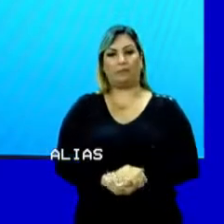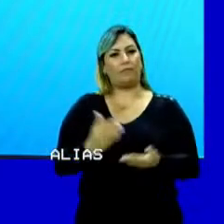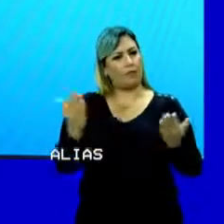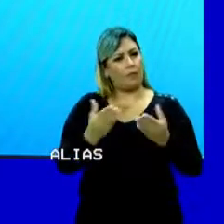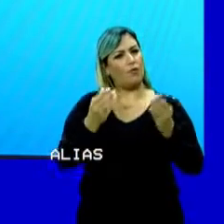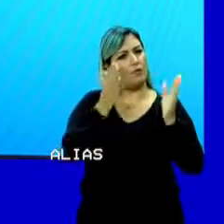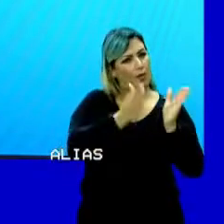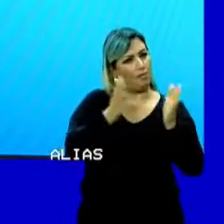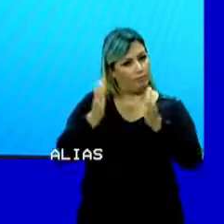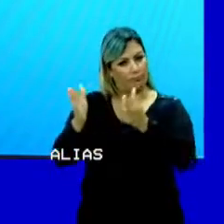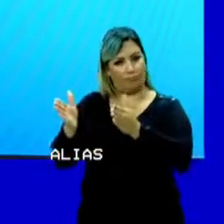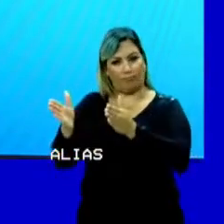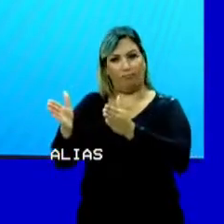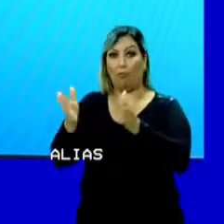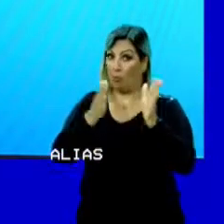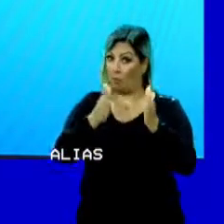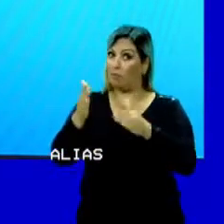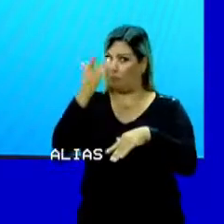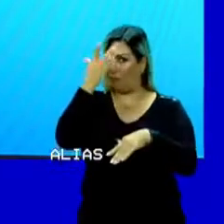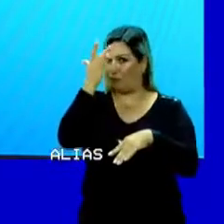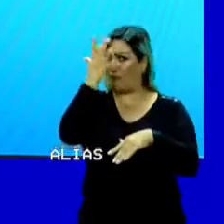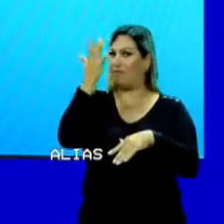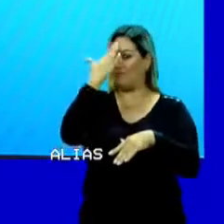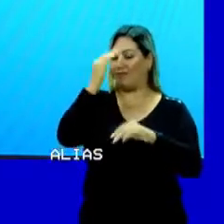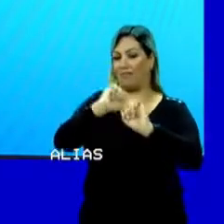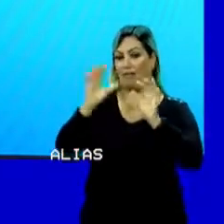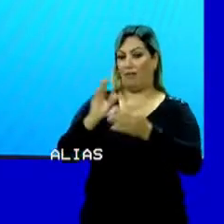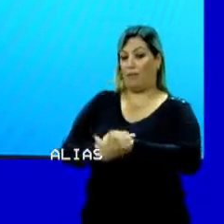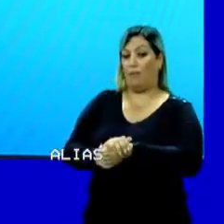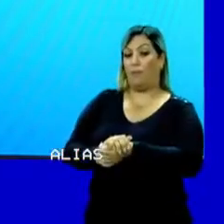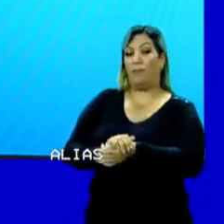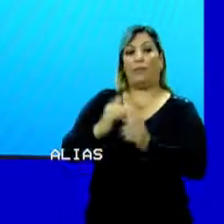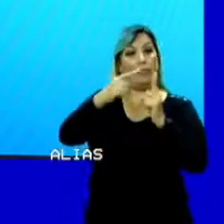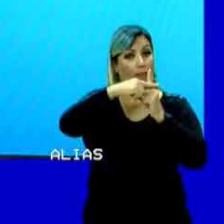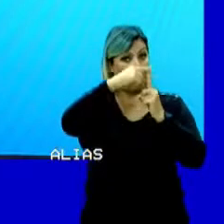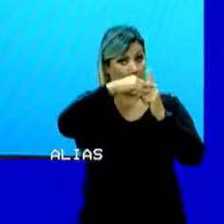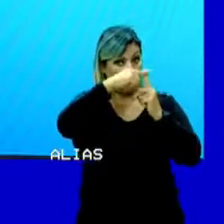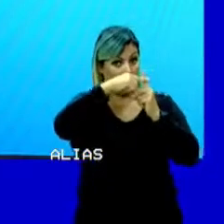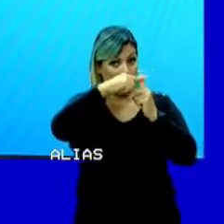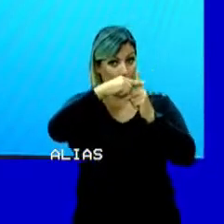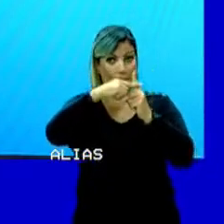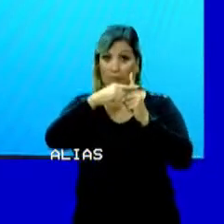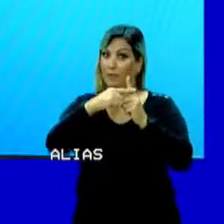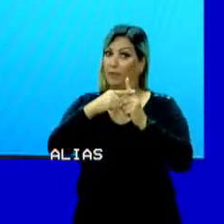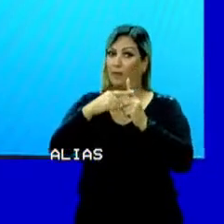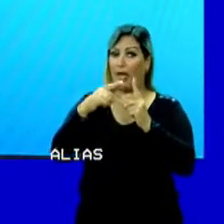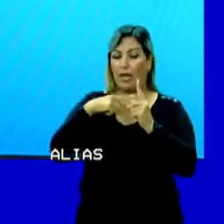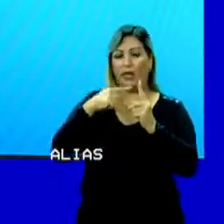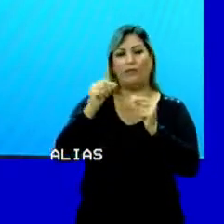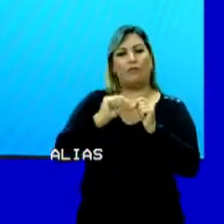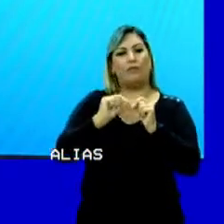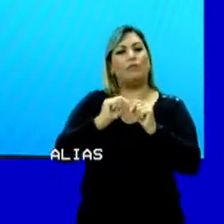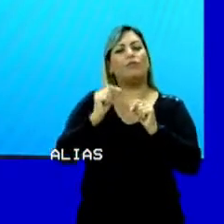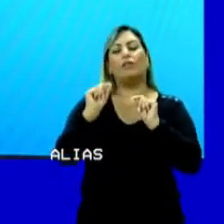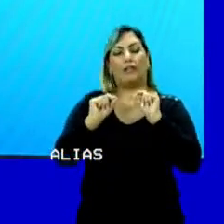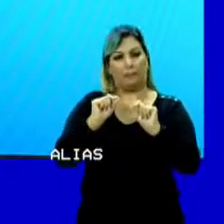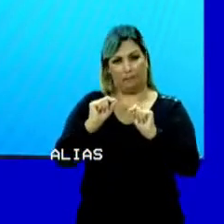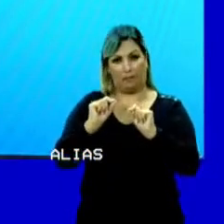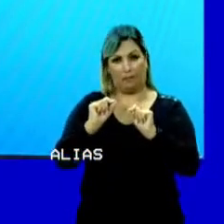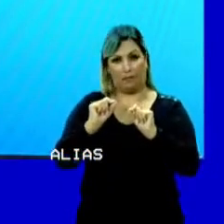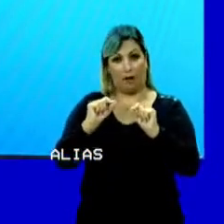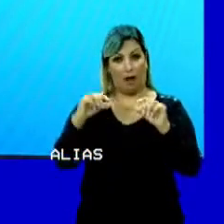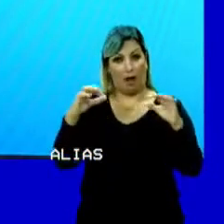vocês agora por partes, que é mais fácil, né? Quanto à temperatura, ela mede o estado de